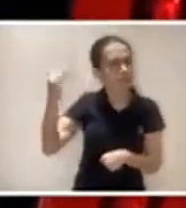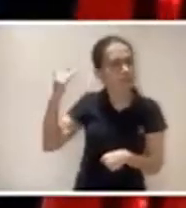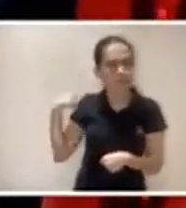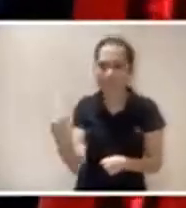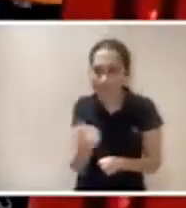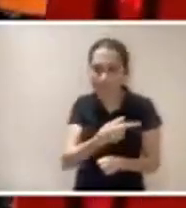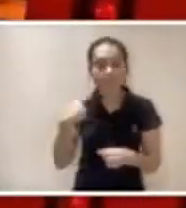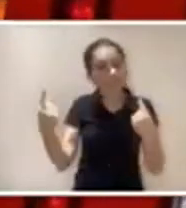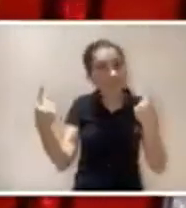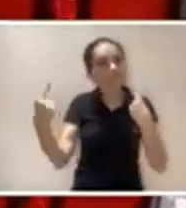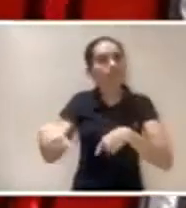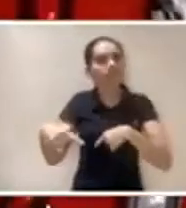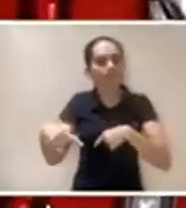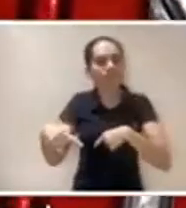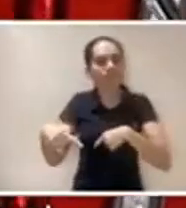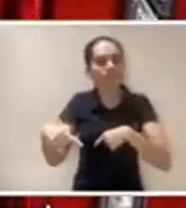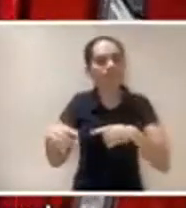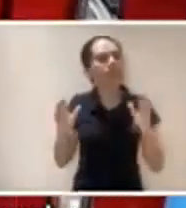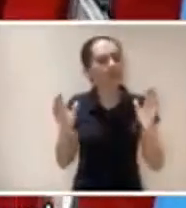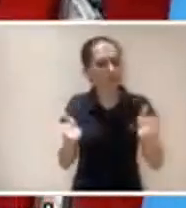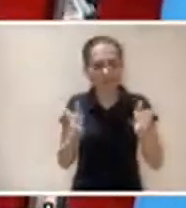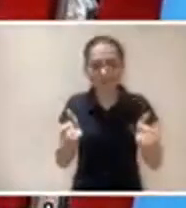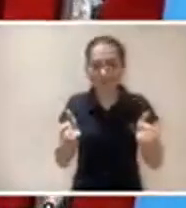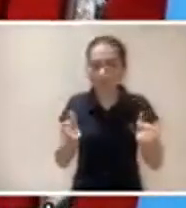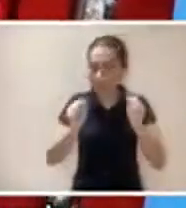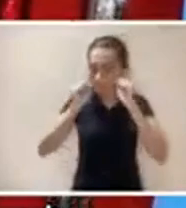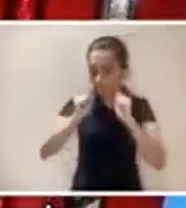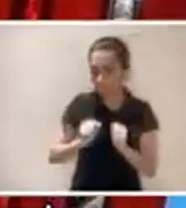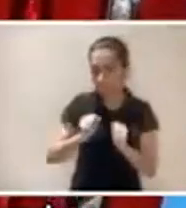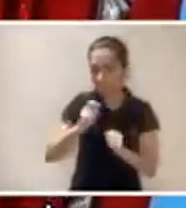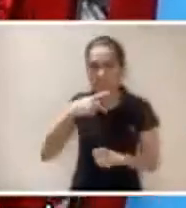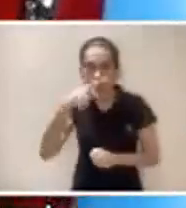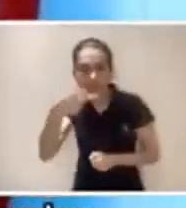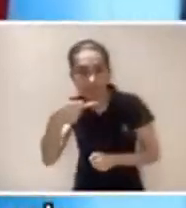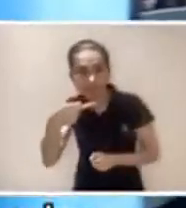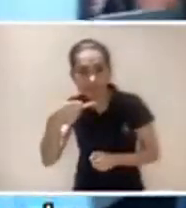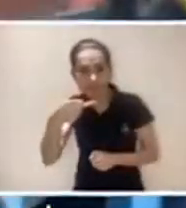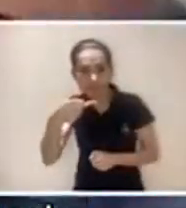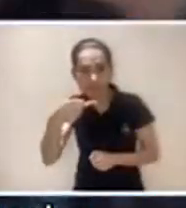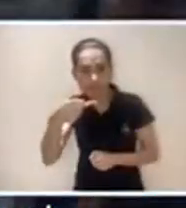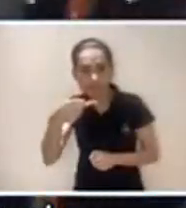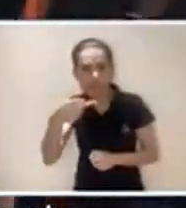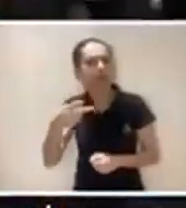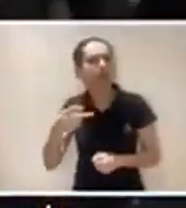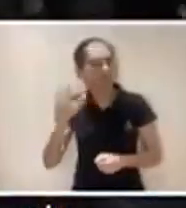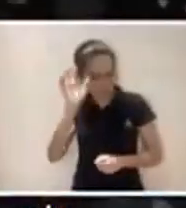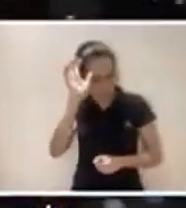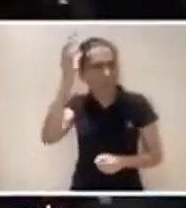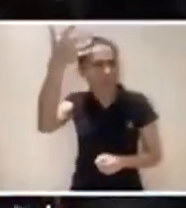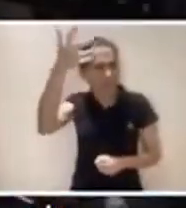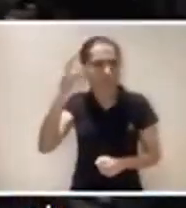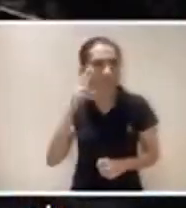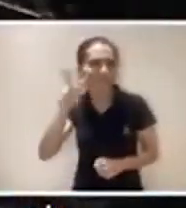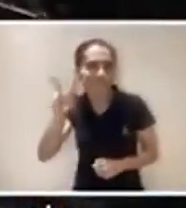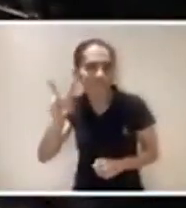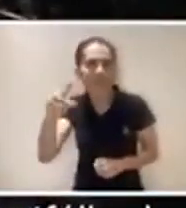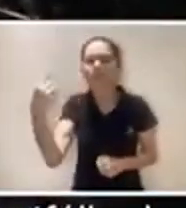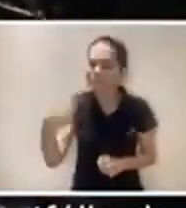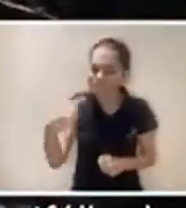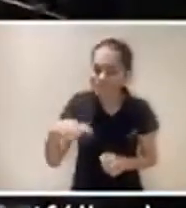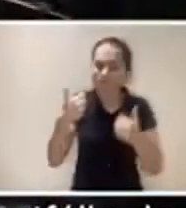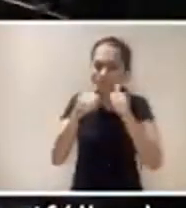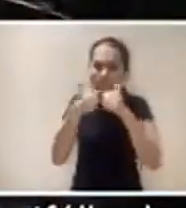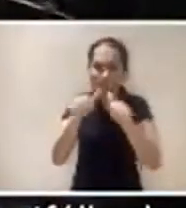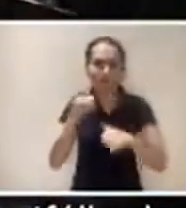E é um processo de transformação. Então é o maior desafio, no passado foi o maior desafio e hoje eu posso dizer que foi a maior conquista.